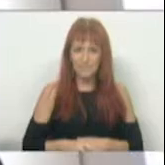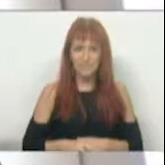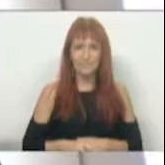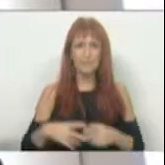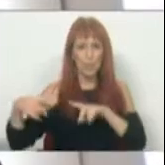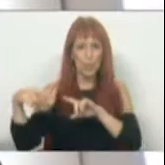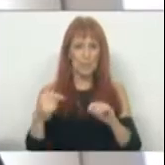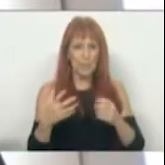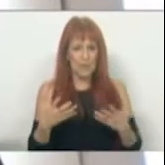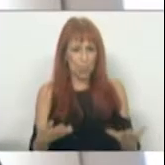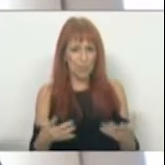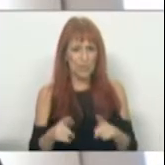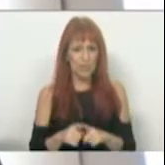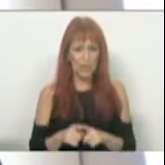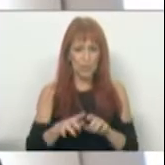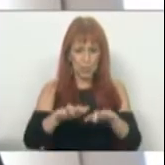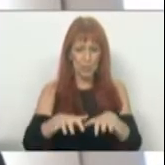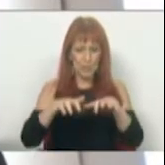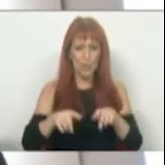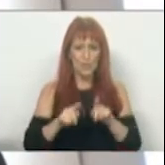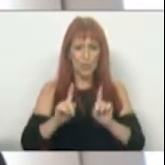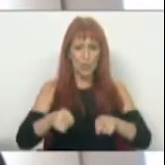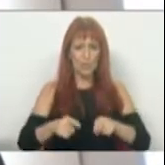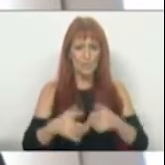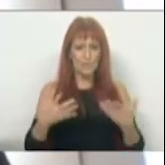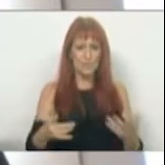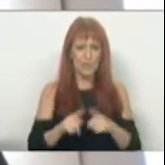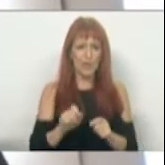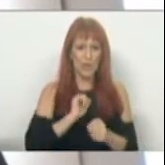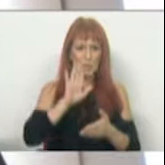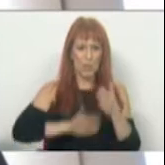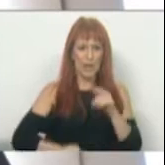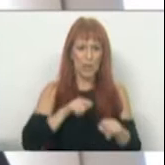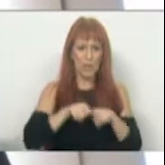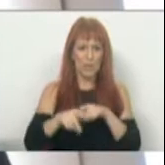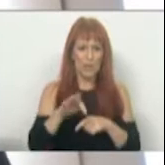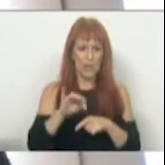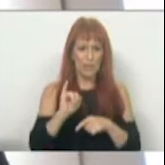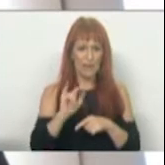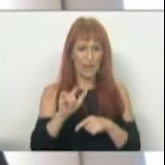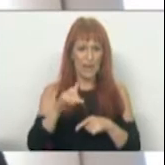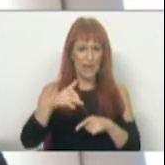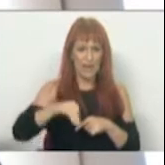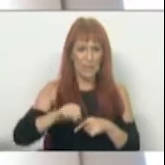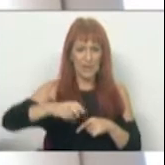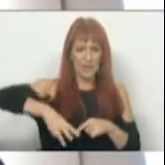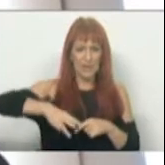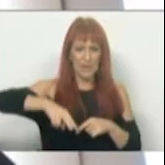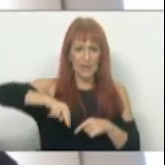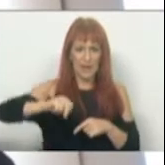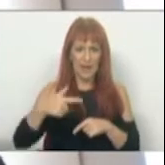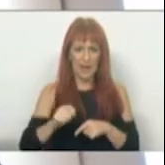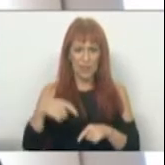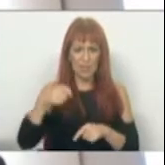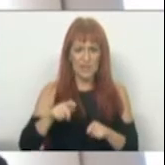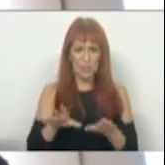O debate hoje, do lado do Parlamento, começou com uma intervenção do nosso colega deputado Felipe Neto Brandão, do Partido Socialista, nosso